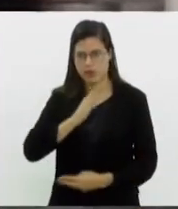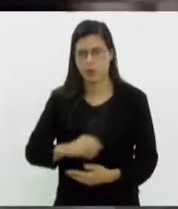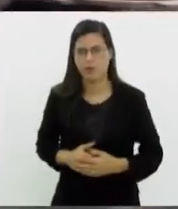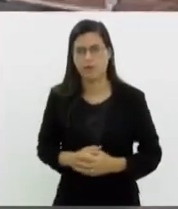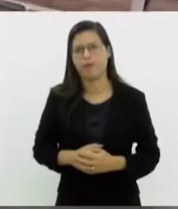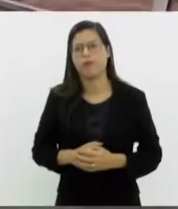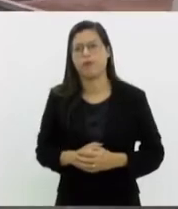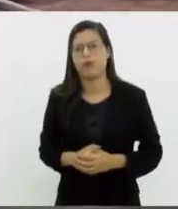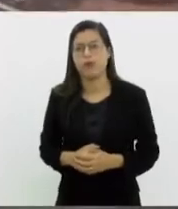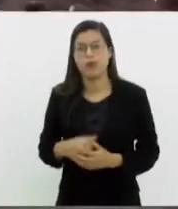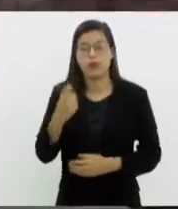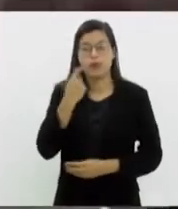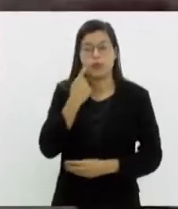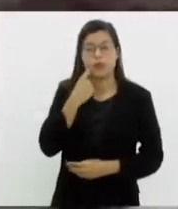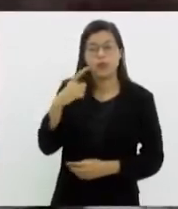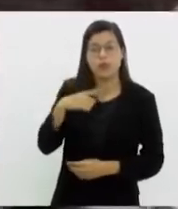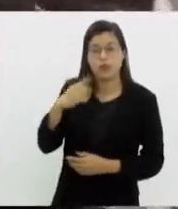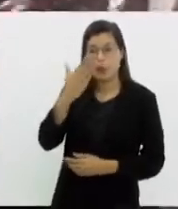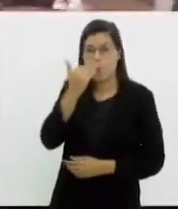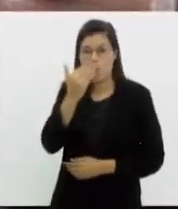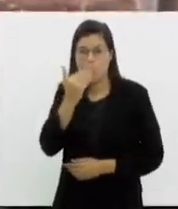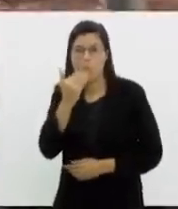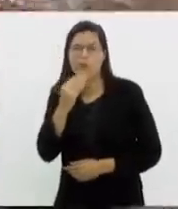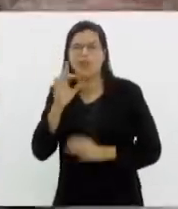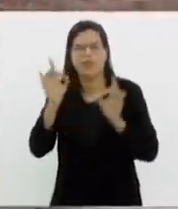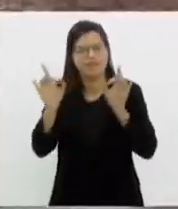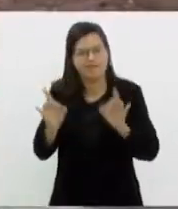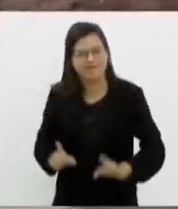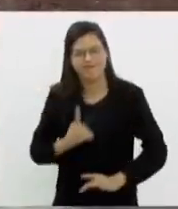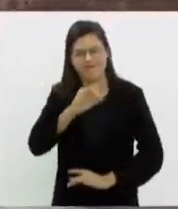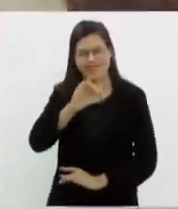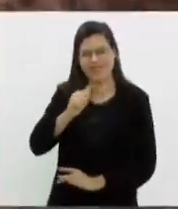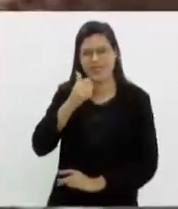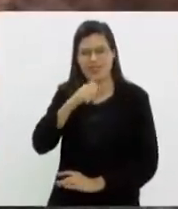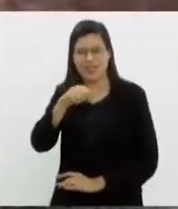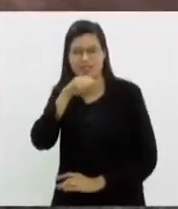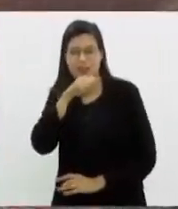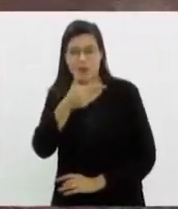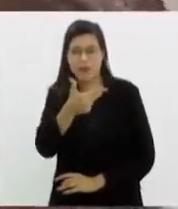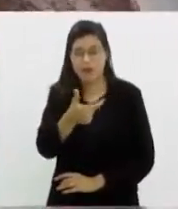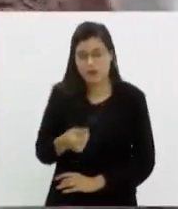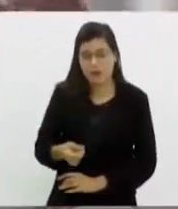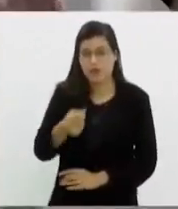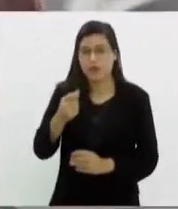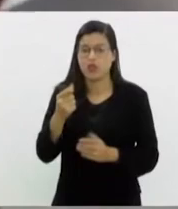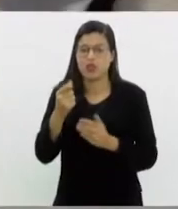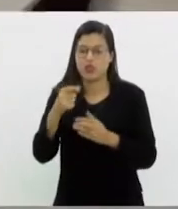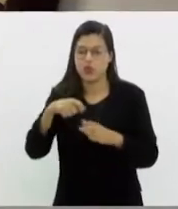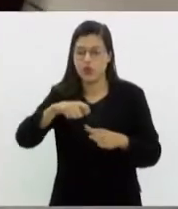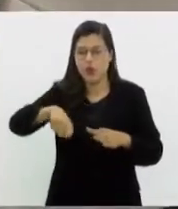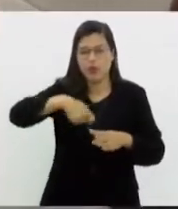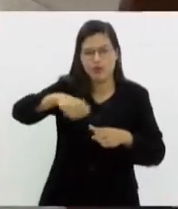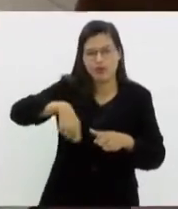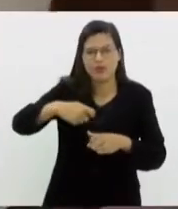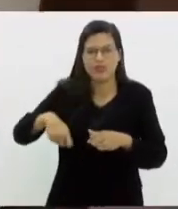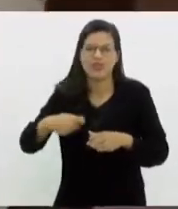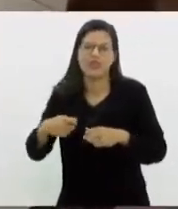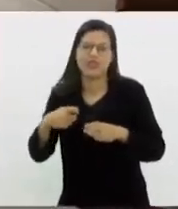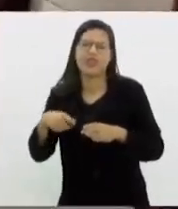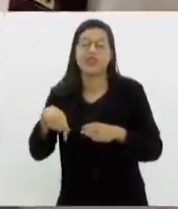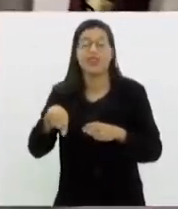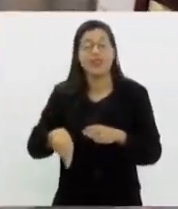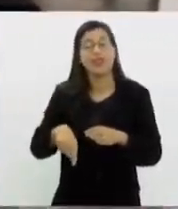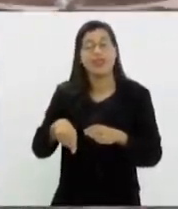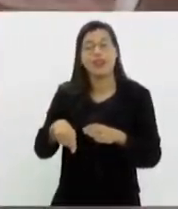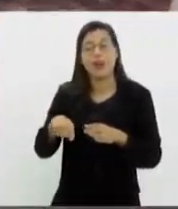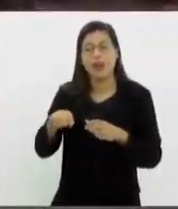Nesta sexta, tem almoço antecipado e especial do Dia das Mães nas 20 cozinhas comunitárias cariocas. Os beneficiários do programa Prato